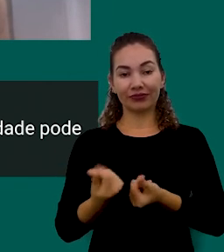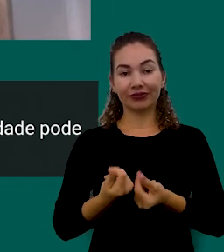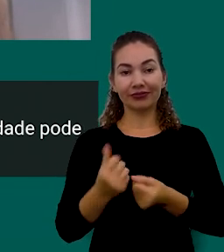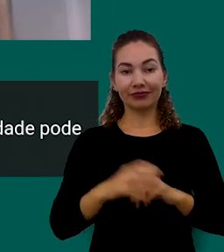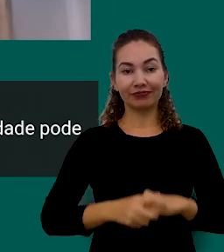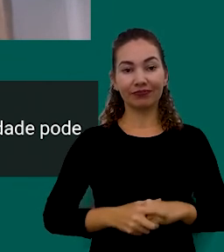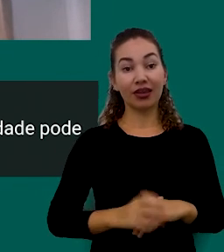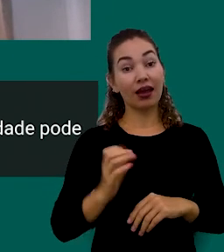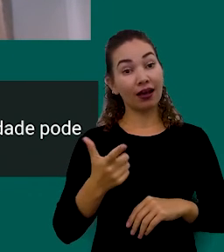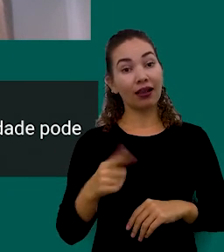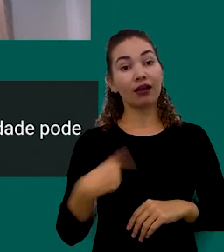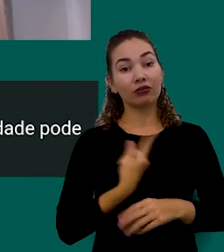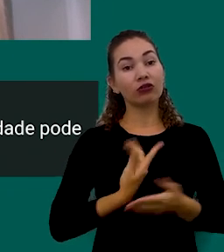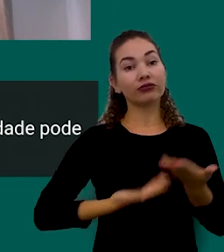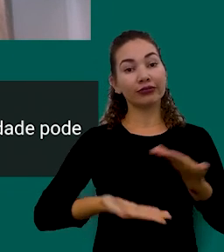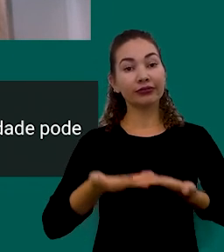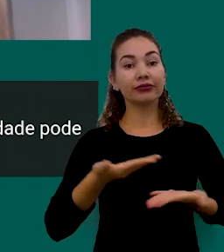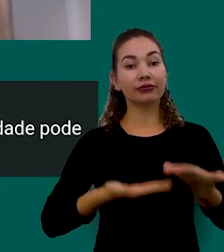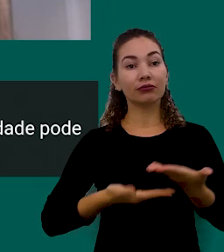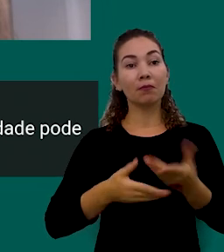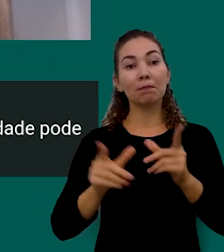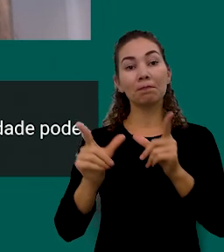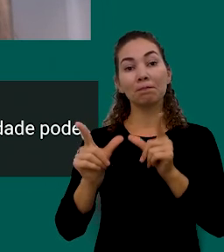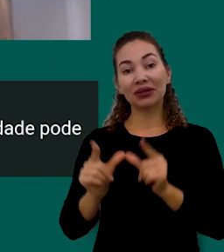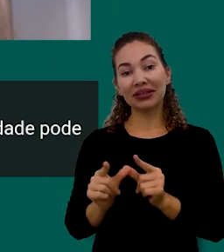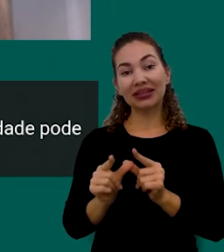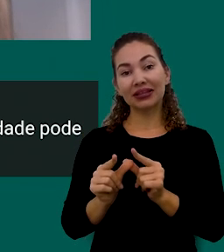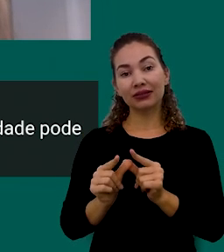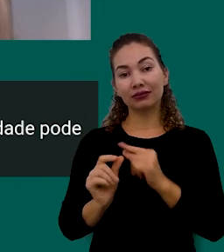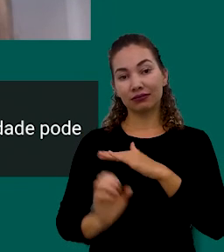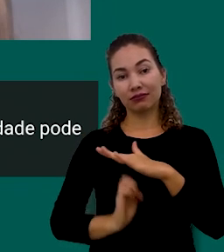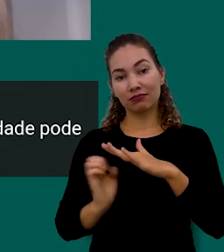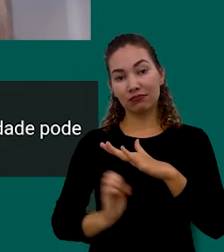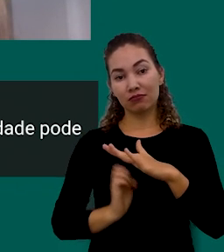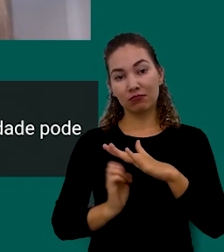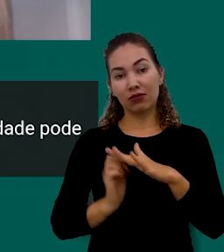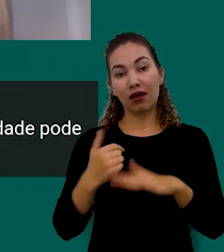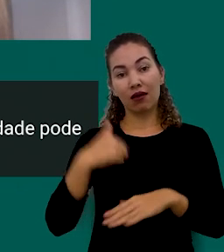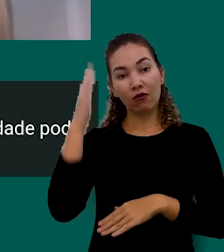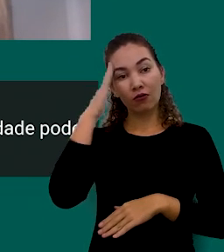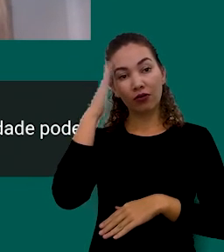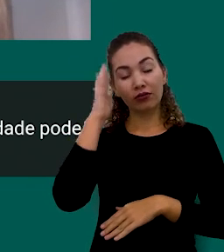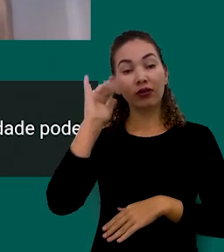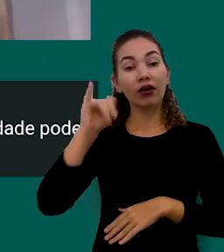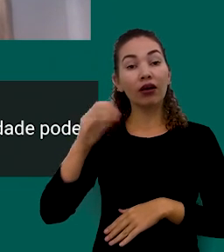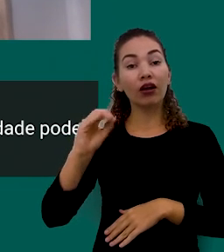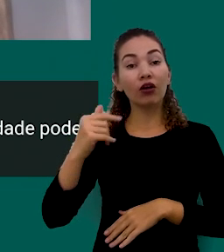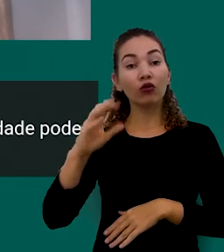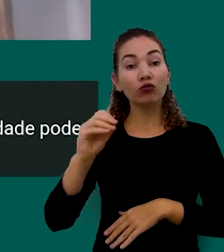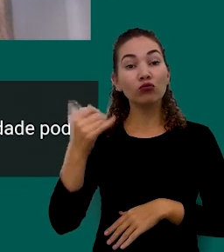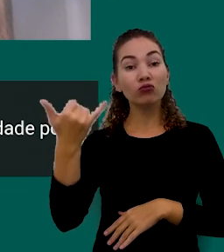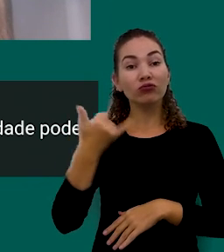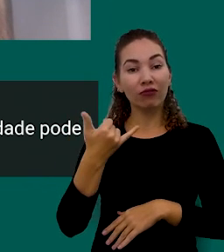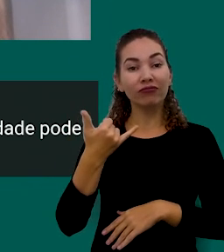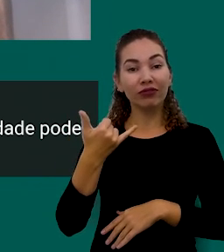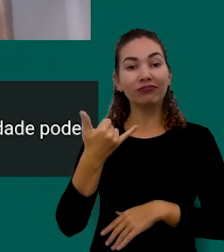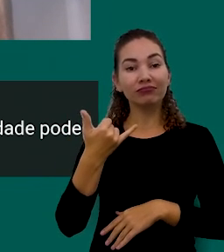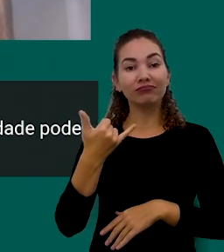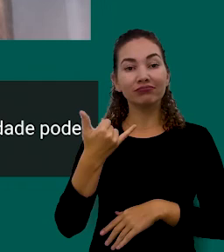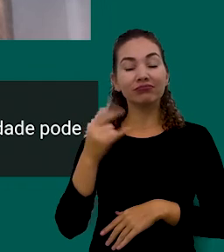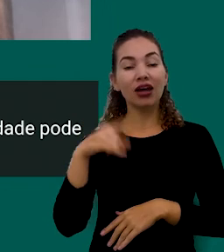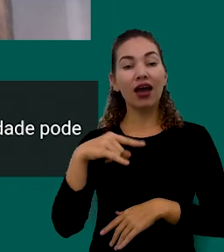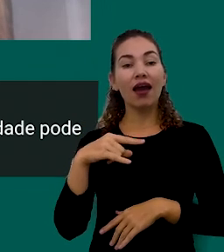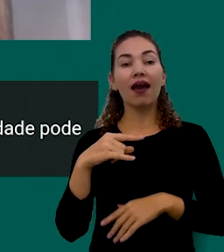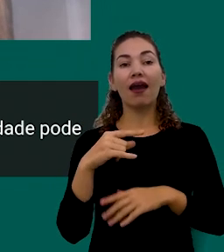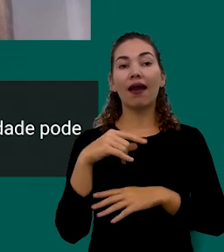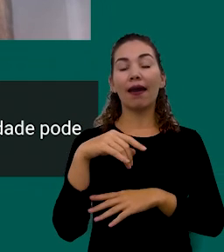Claro Que Nós Atendemos Pequenas Empresas Como Pelo Que Eu Entendo É O Que O João Está Trazendo Aqui Nós Atendemos Empresas